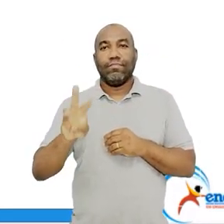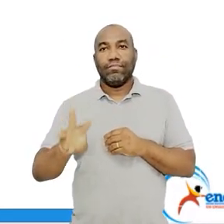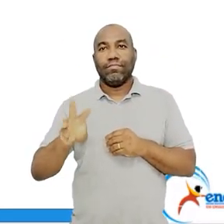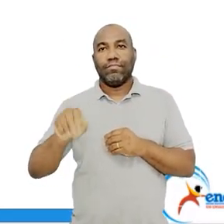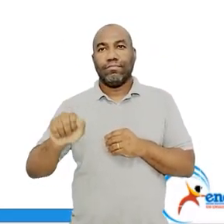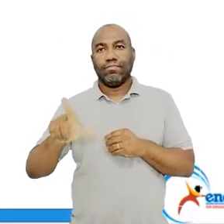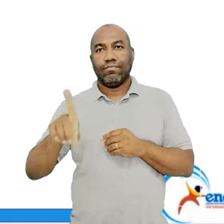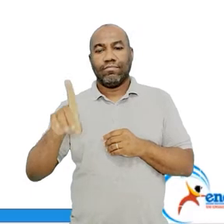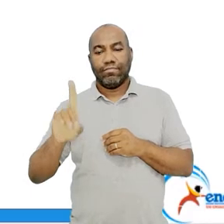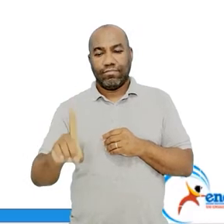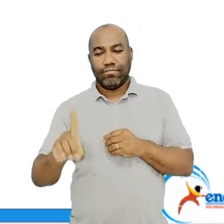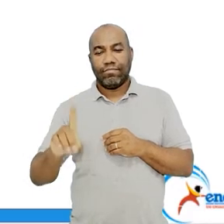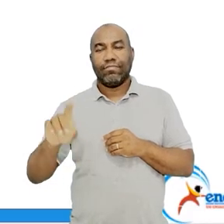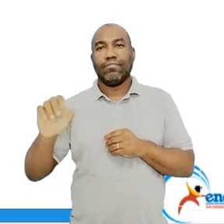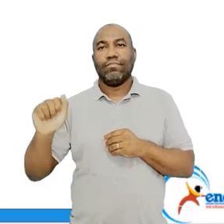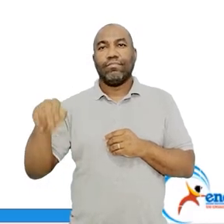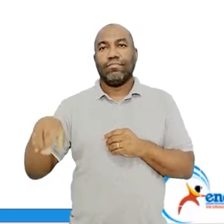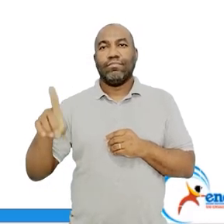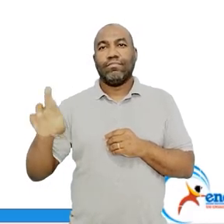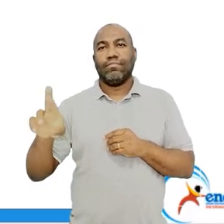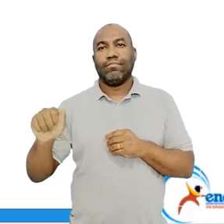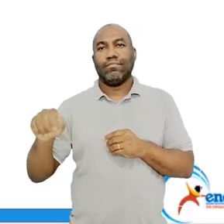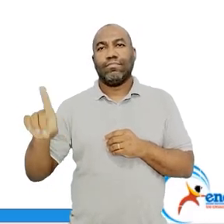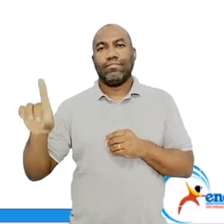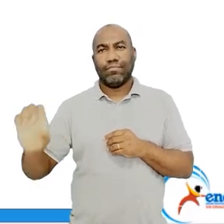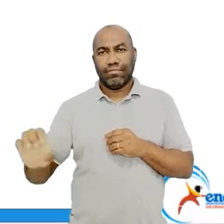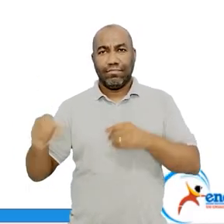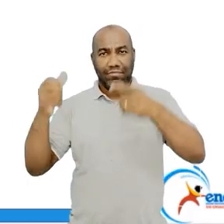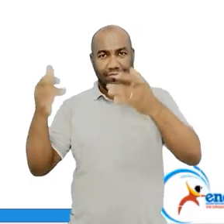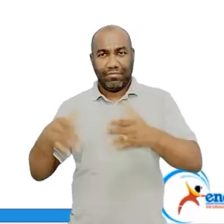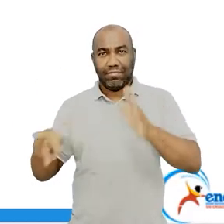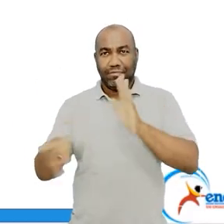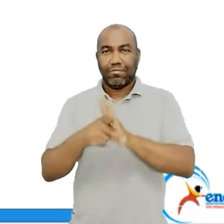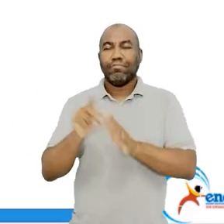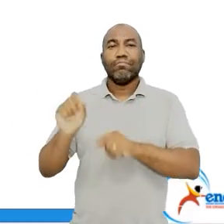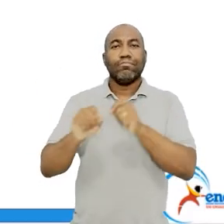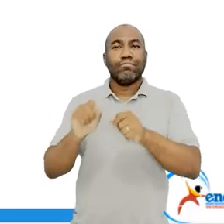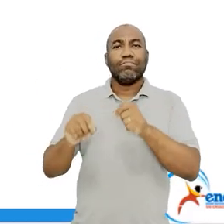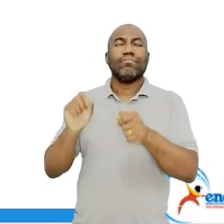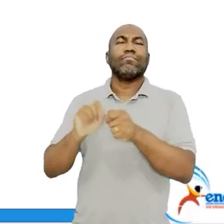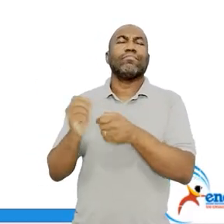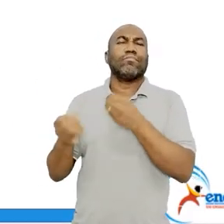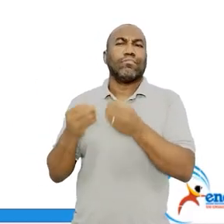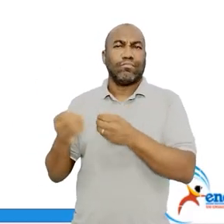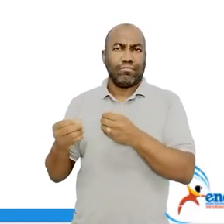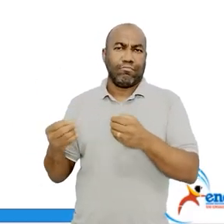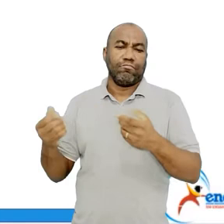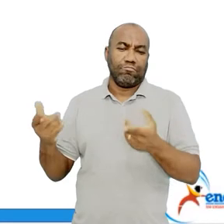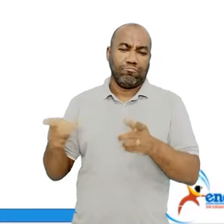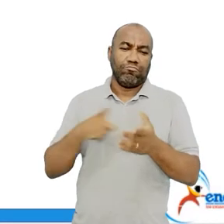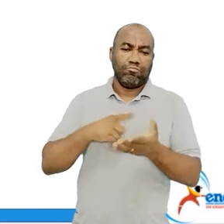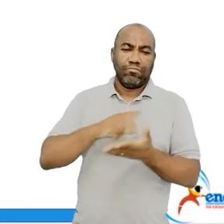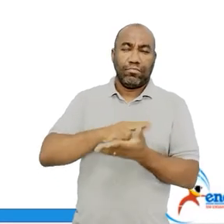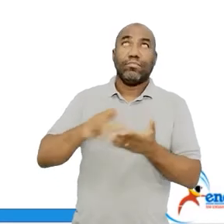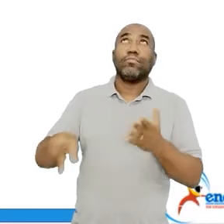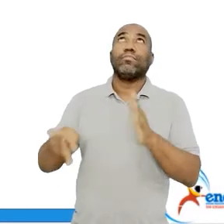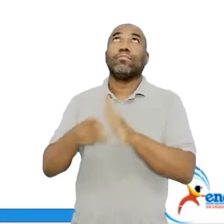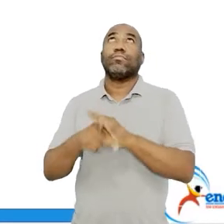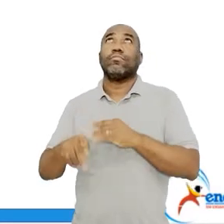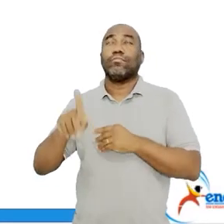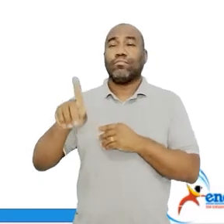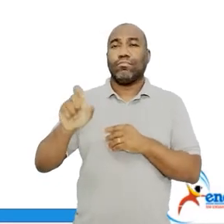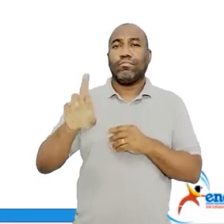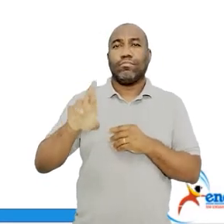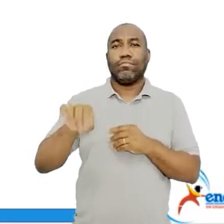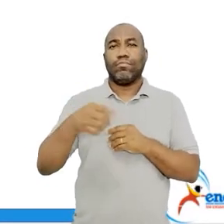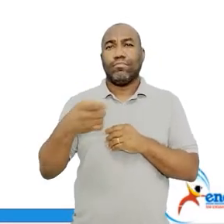importante característica da semana... Da semana não, da geração de 22, que eu gostaria que você marcasse.